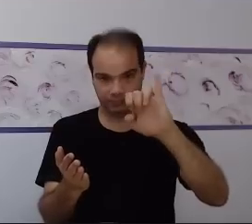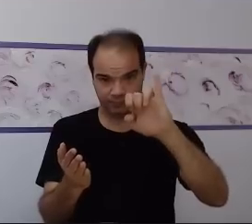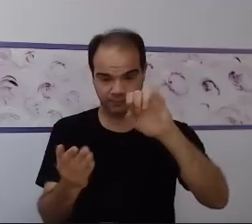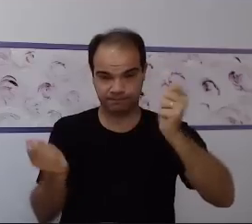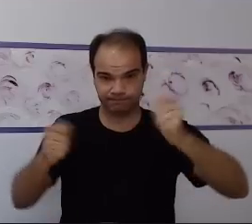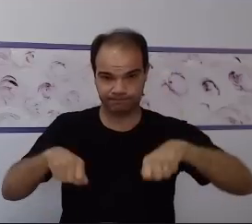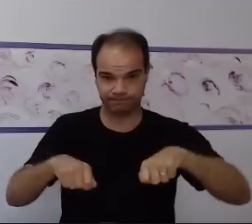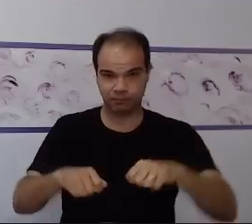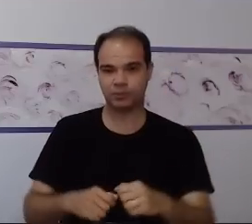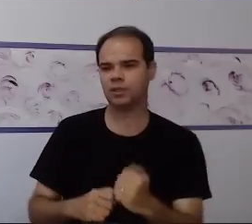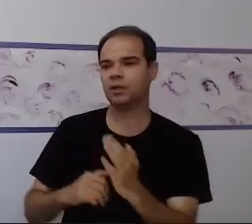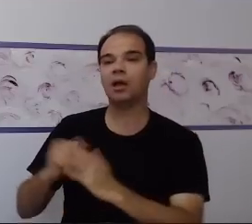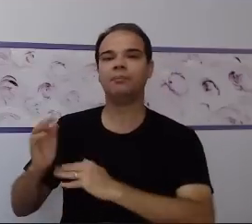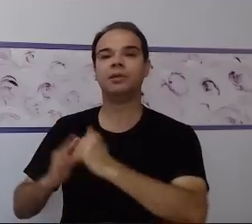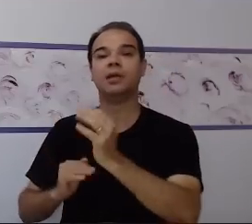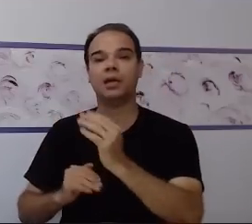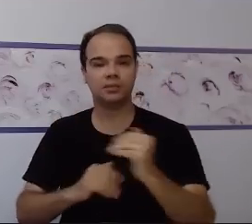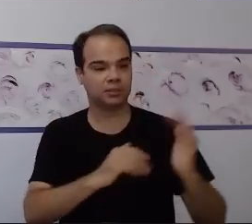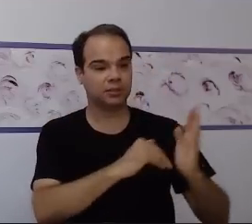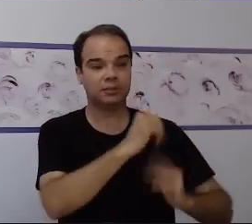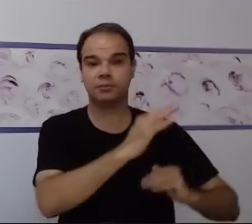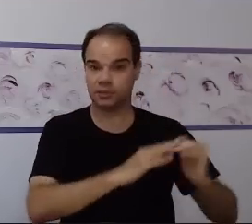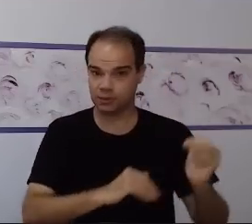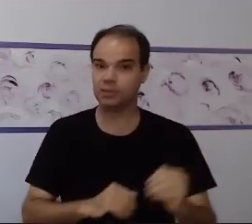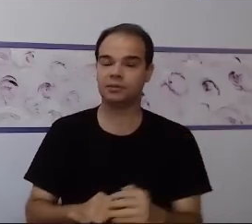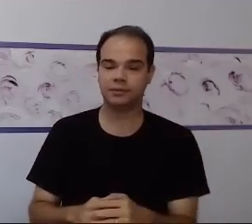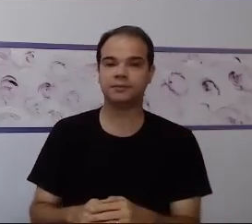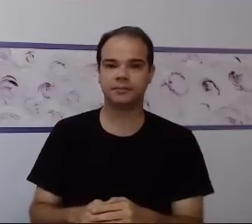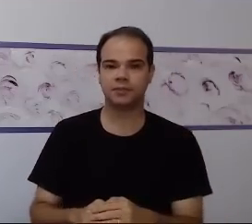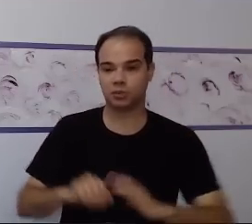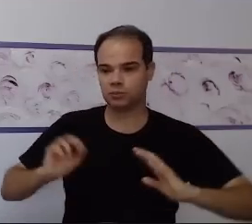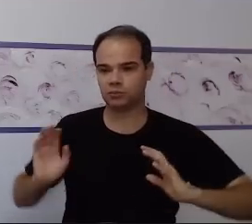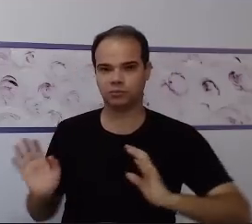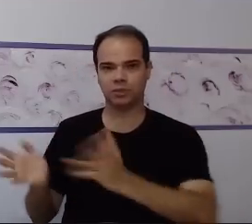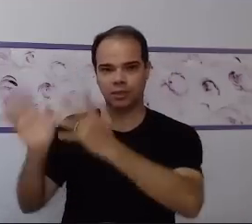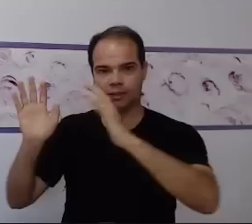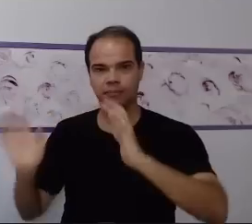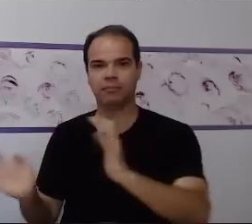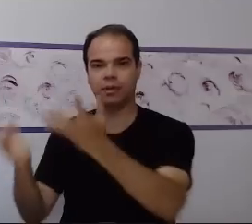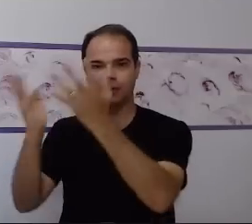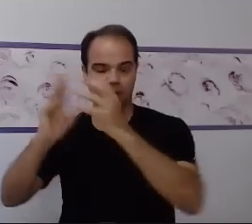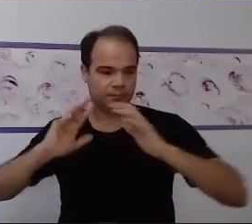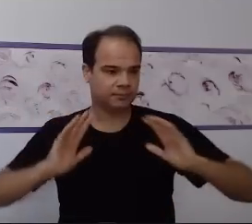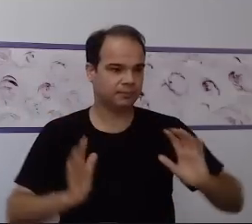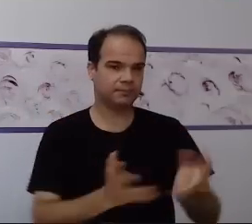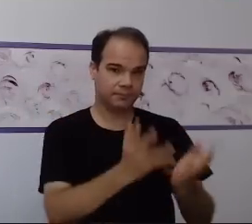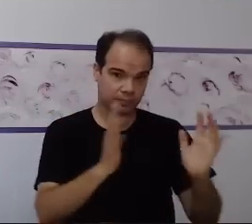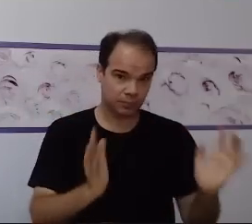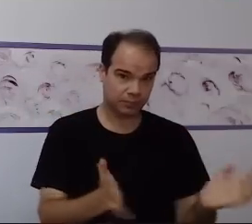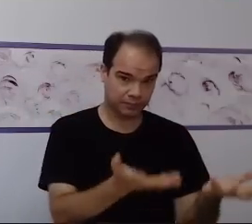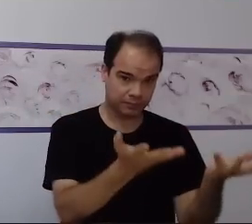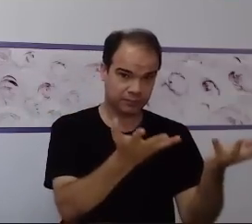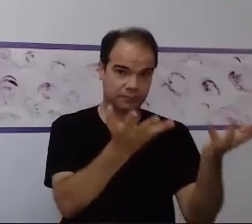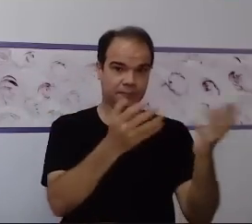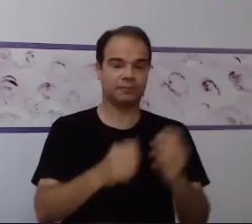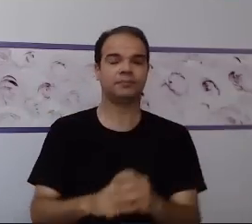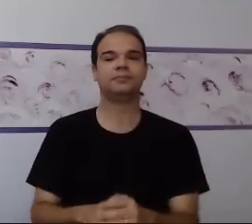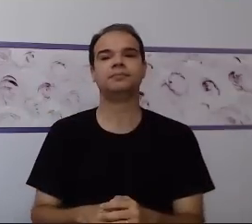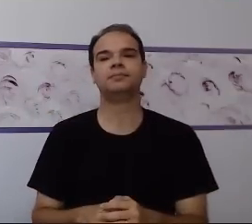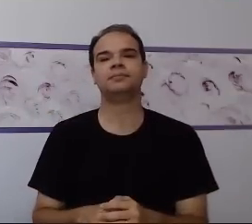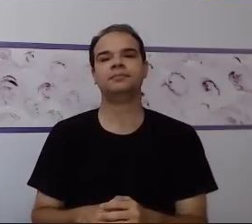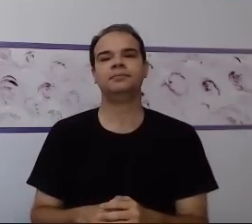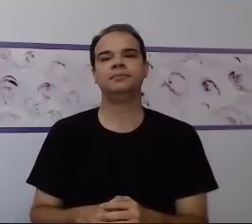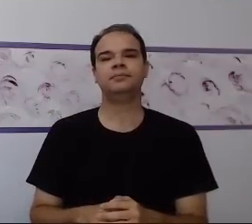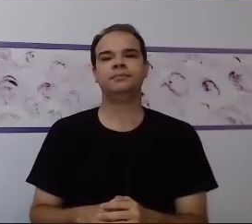sejam realmente priorizadas e estimuladas, né? Então, vamos lá. O é ensino